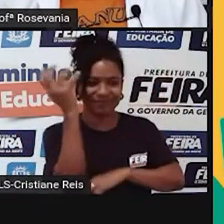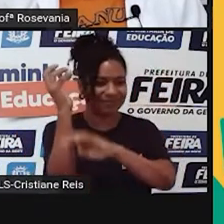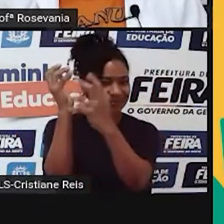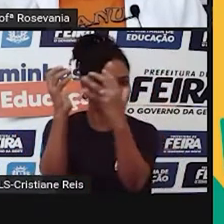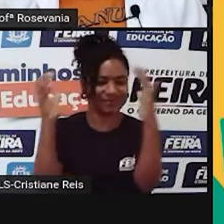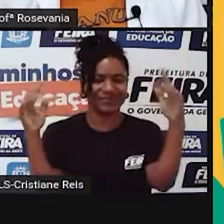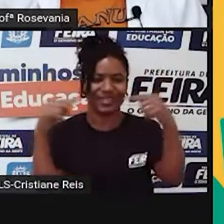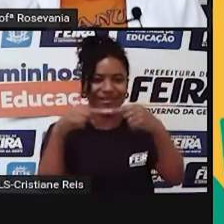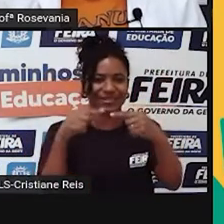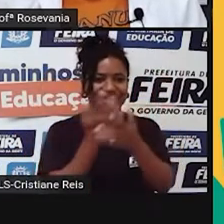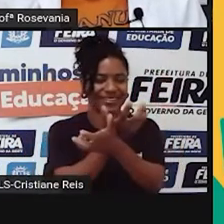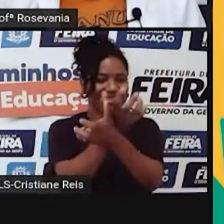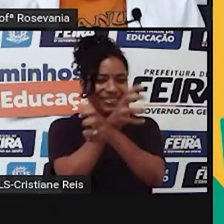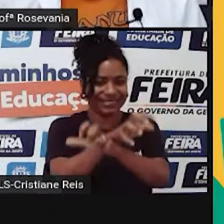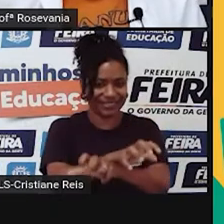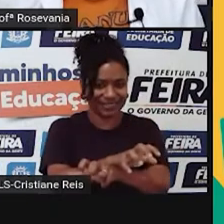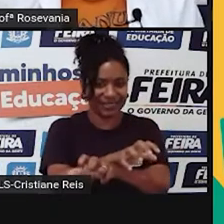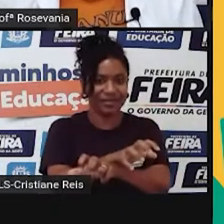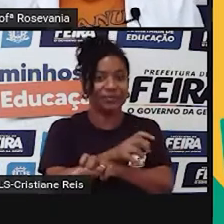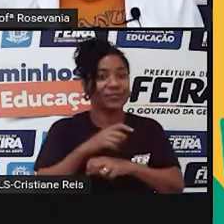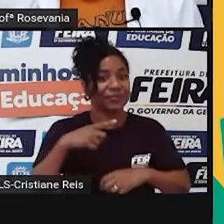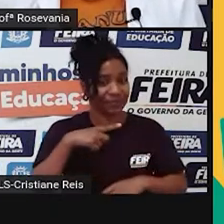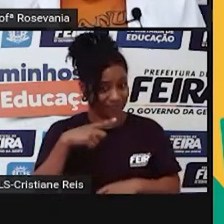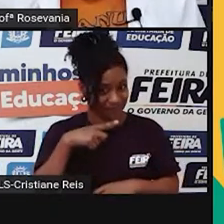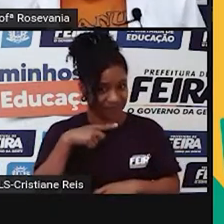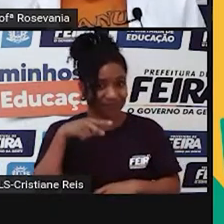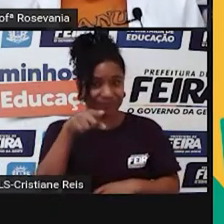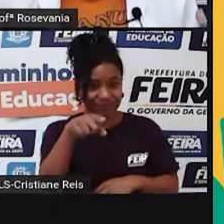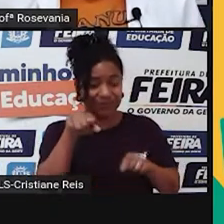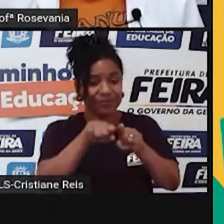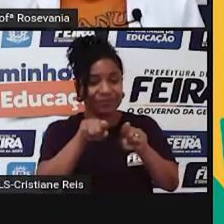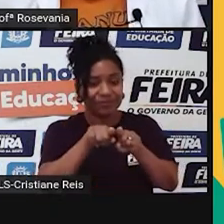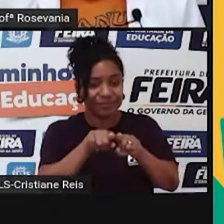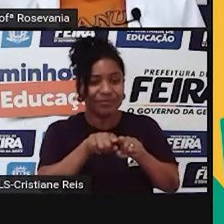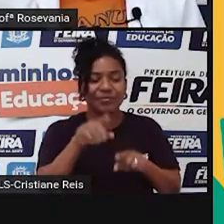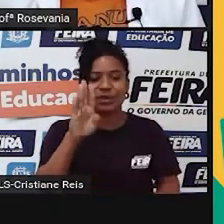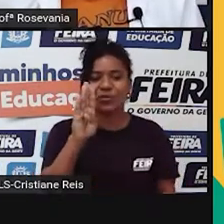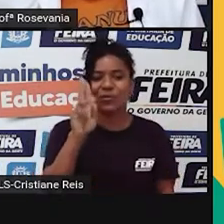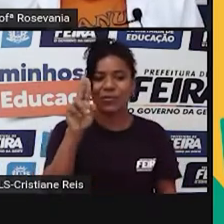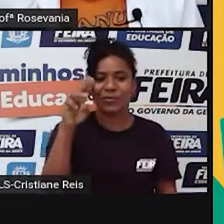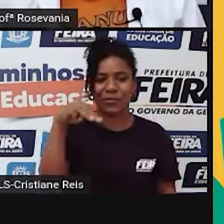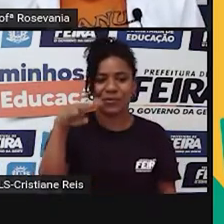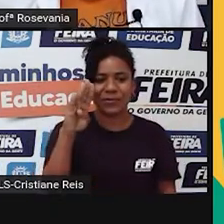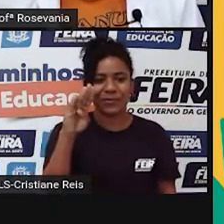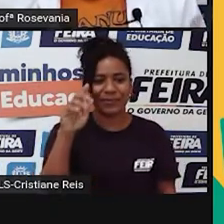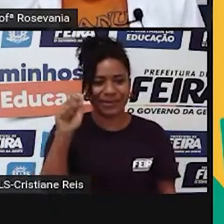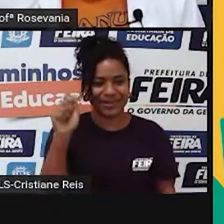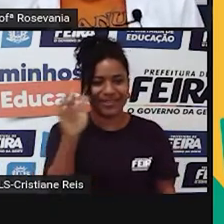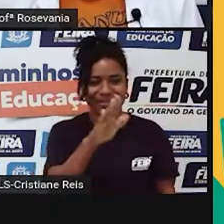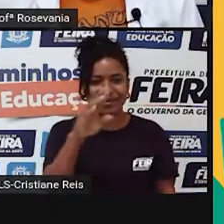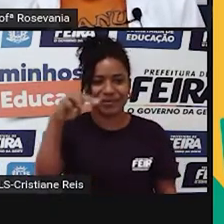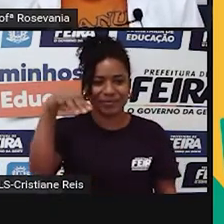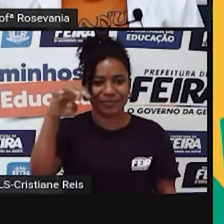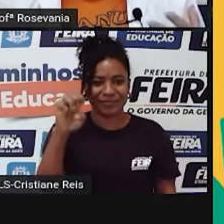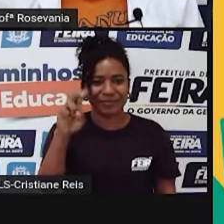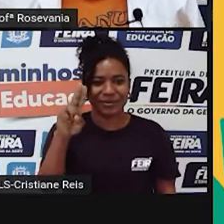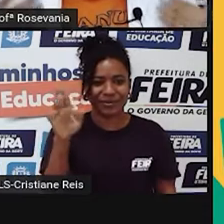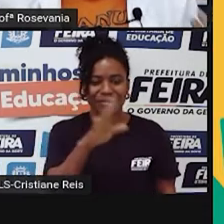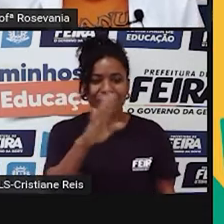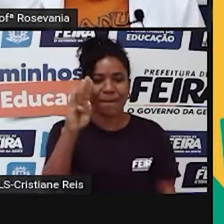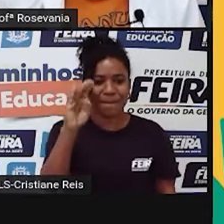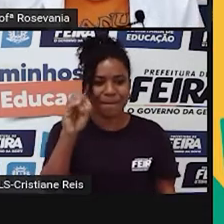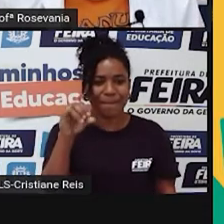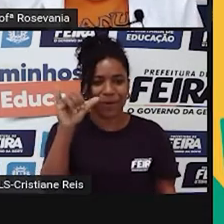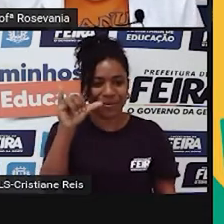aqui, no caso, o bumba, o bumba meu boi, né, a gente tem a cultura do boi, né, pelo país todo, e